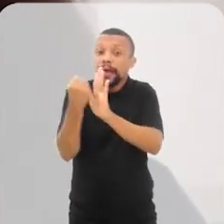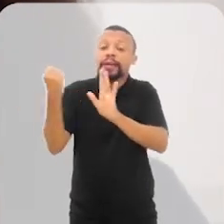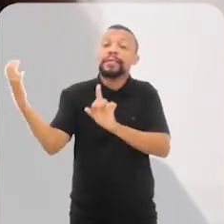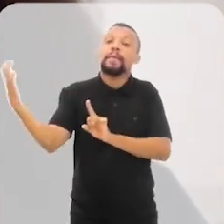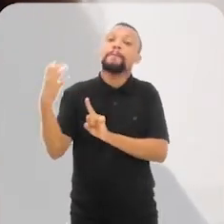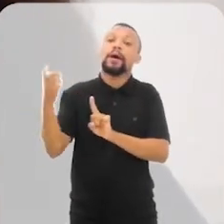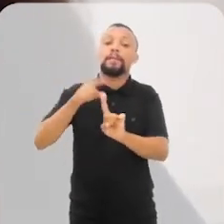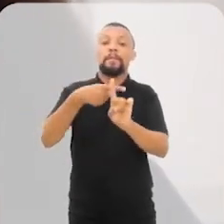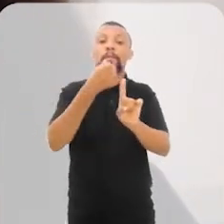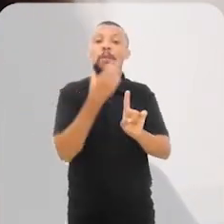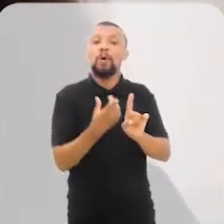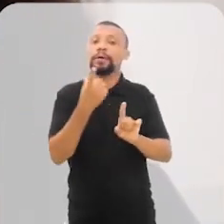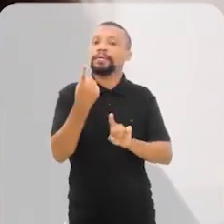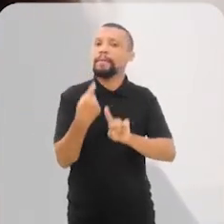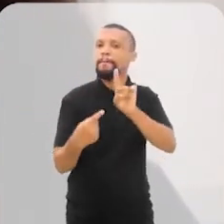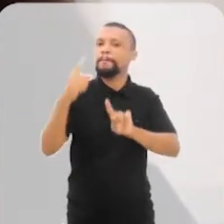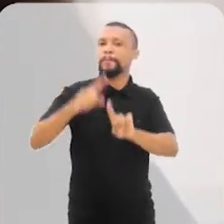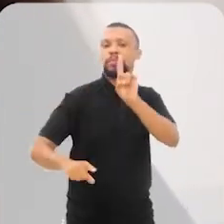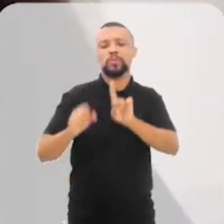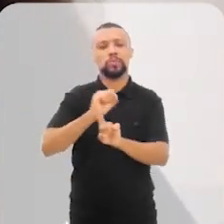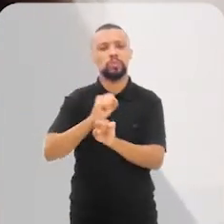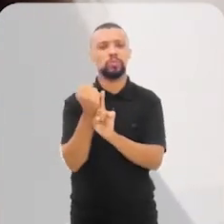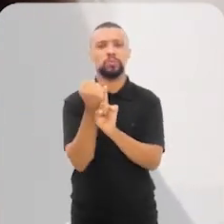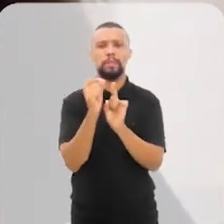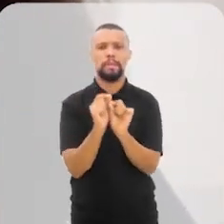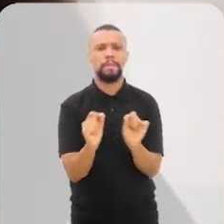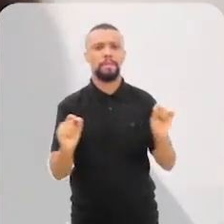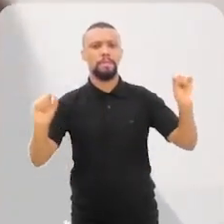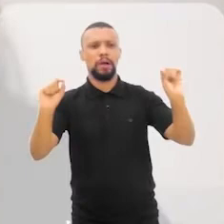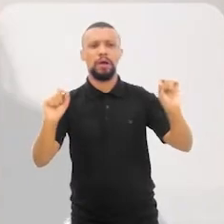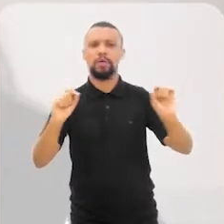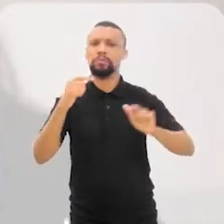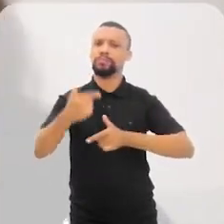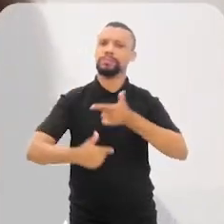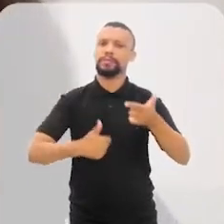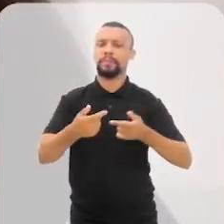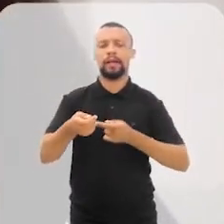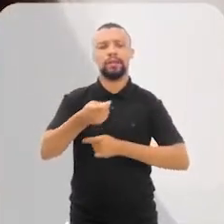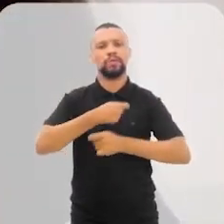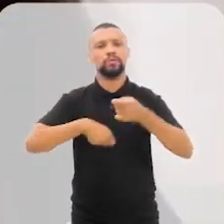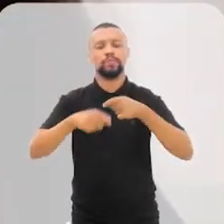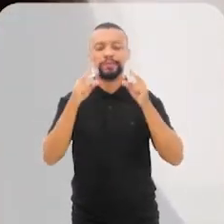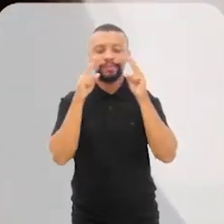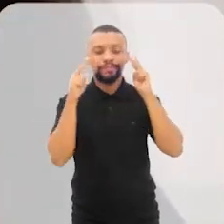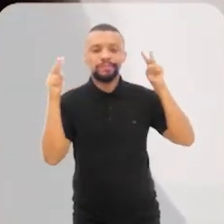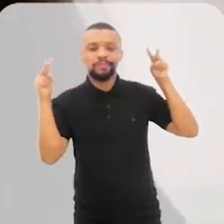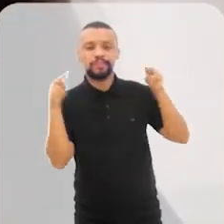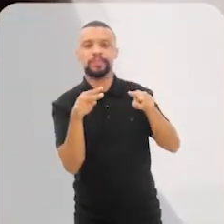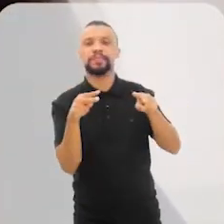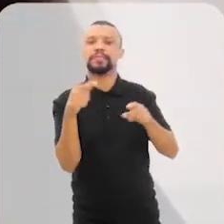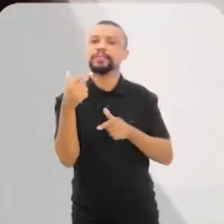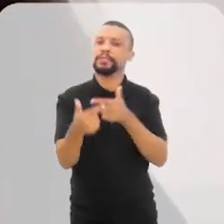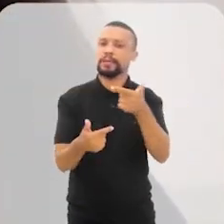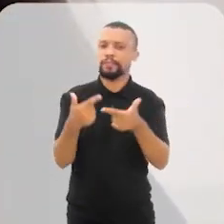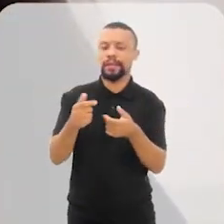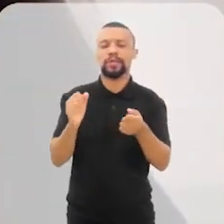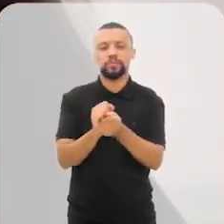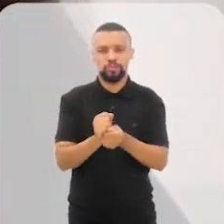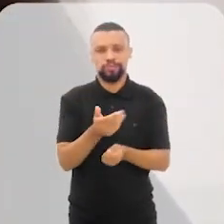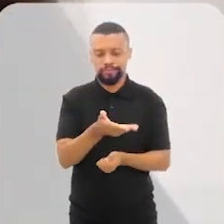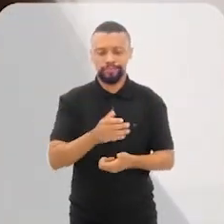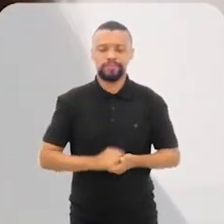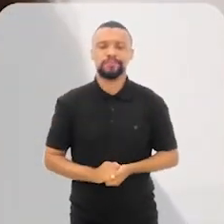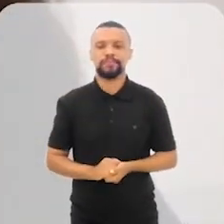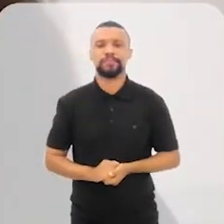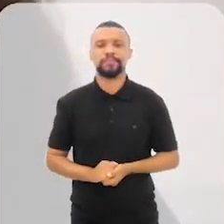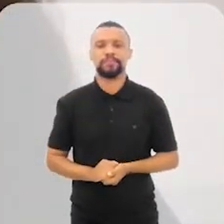positivo, ou seja, buscar essa transformação com um objetivo primordial, é uma atividade econômica que tem essa visão e vai trabalhar por isso,